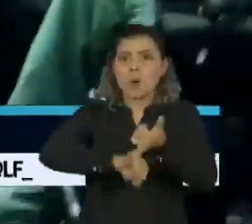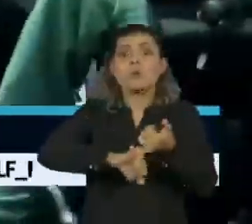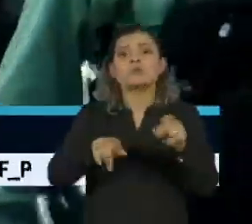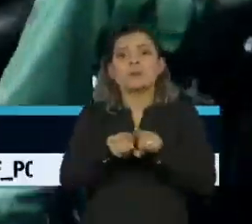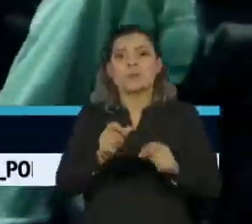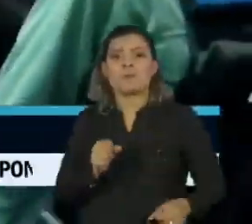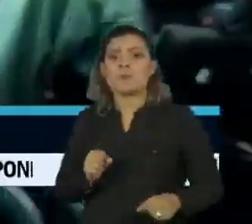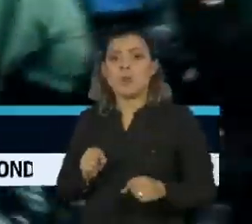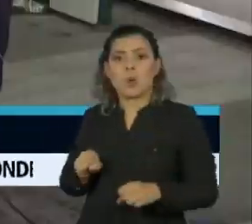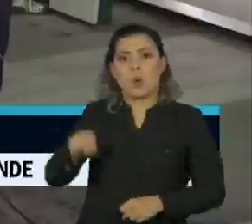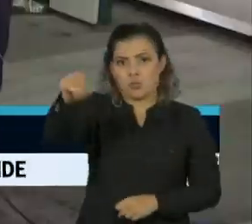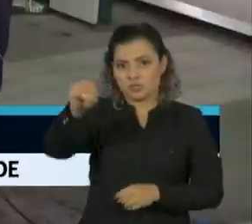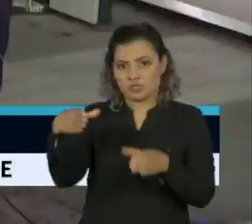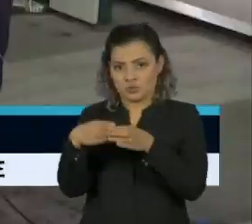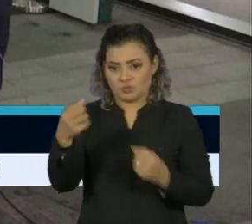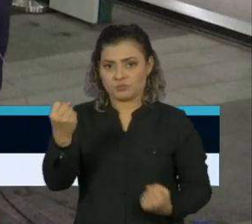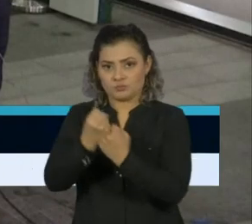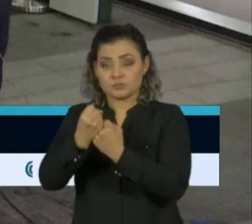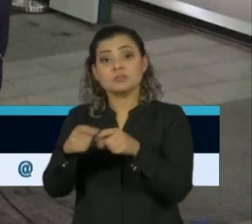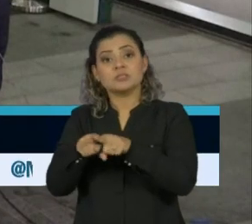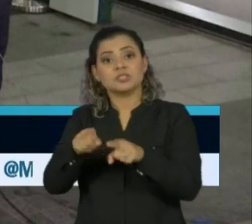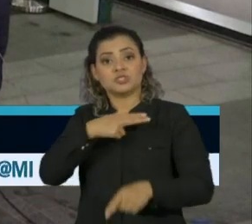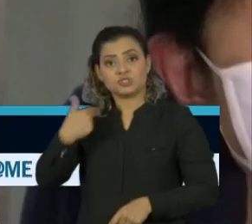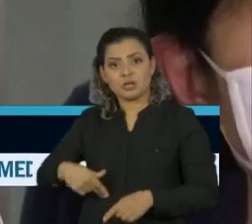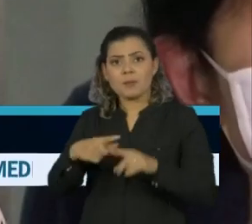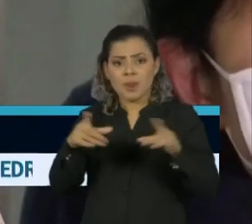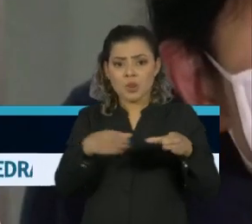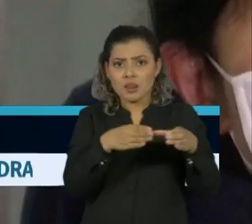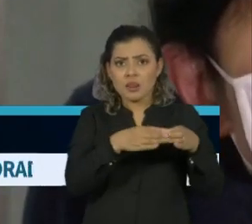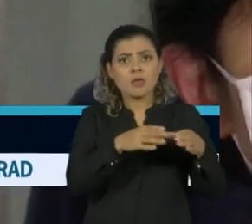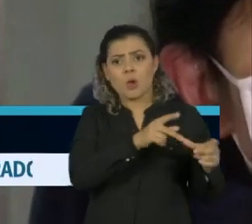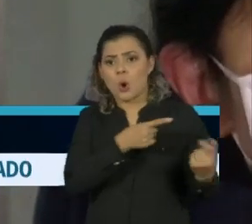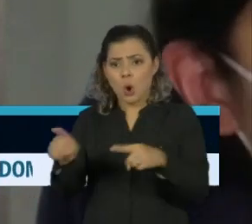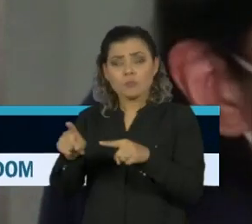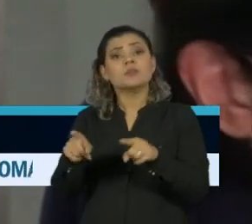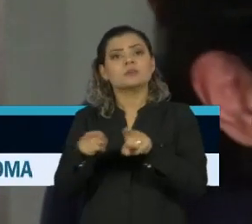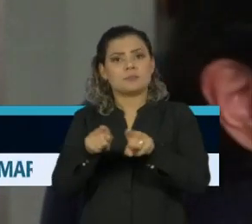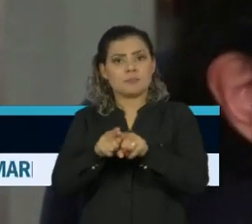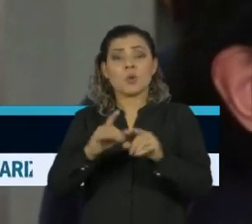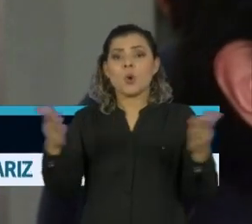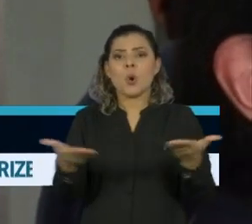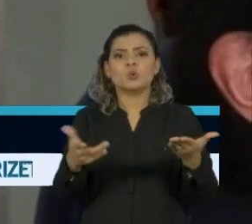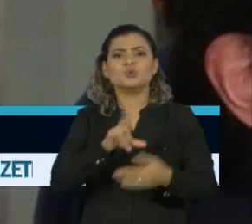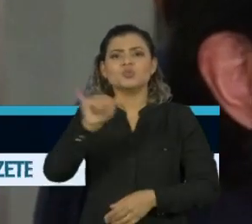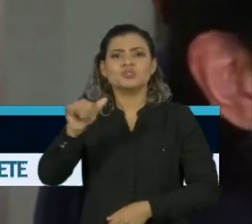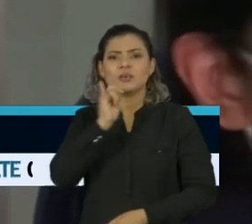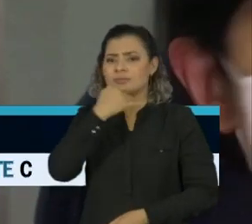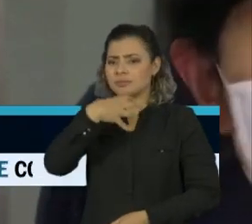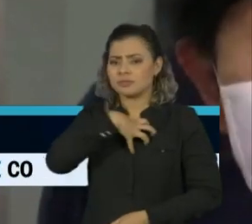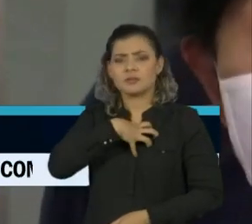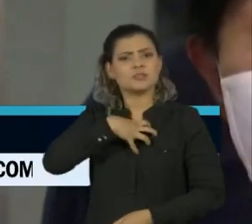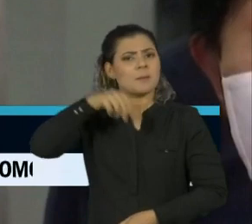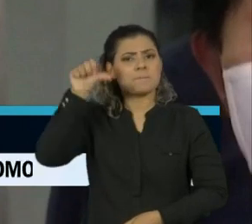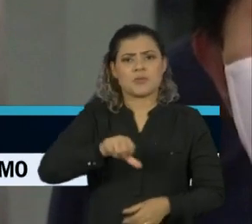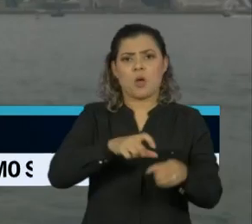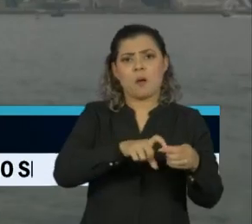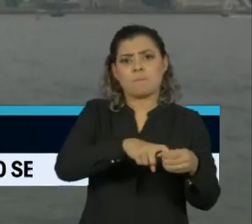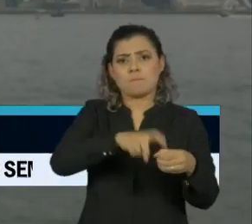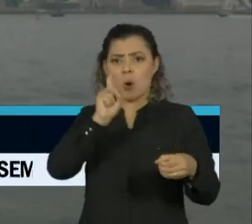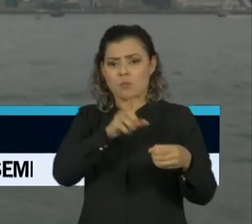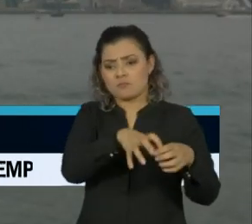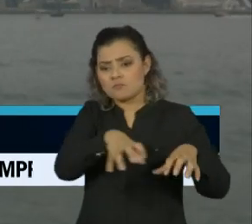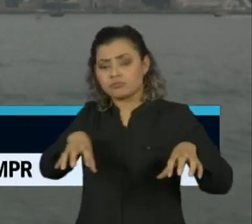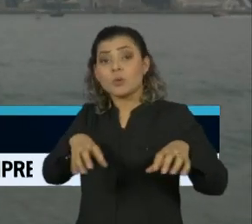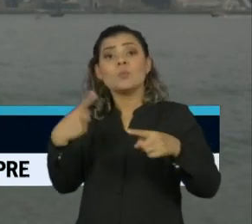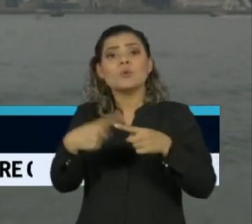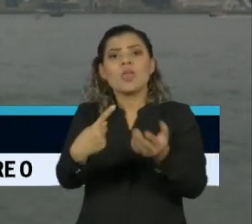Comunista Chinês. Líderes da oposição de Hong Kong declararam que hoje é o dia mais triste da ex-colônia britânica. O